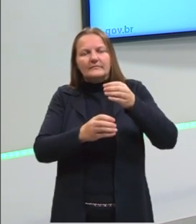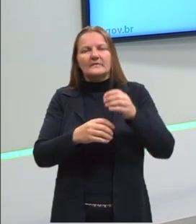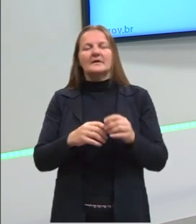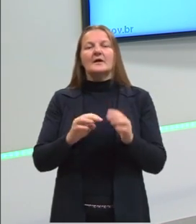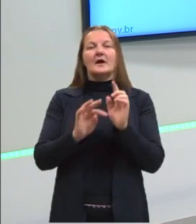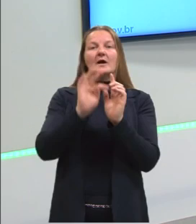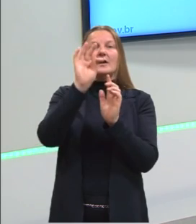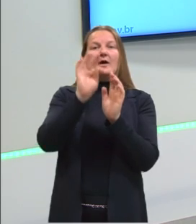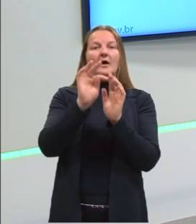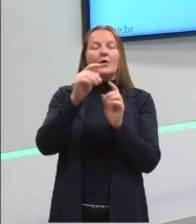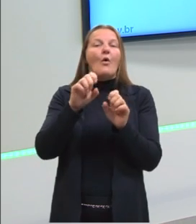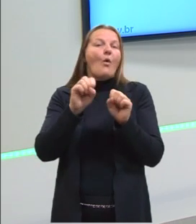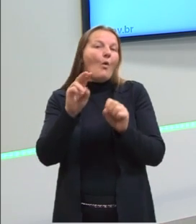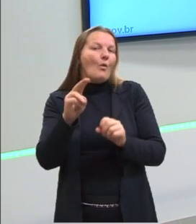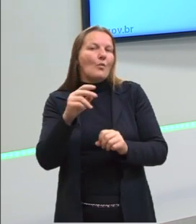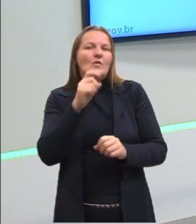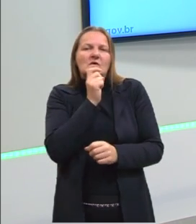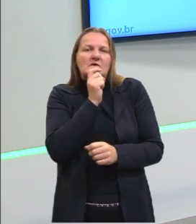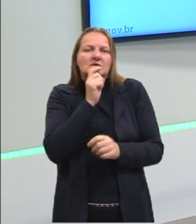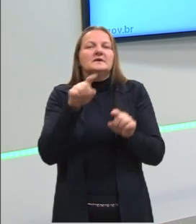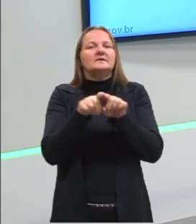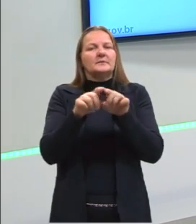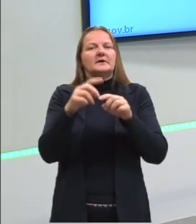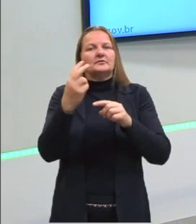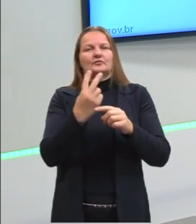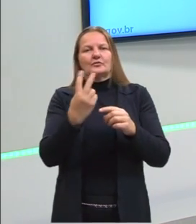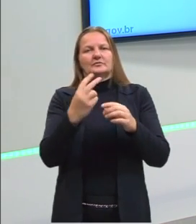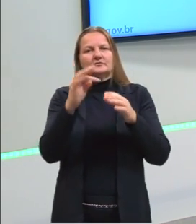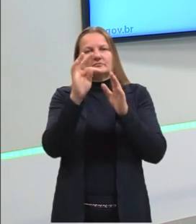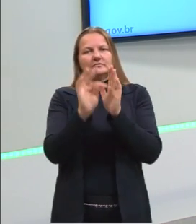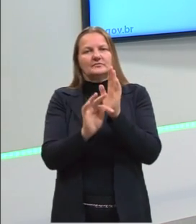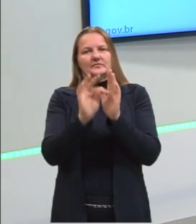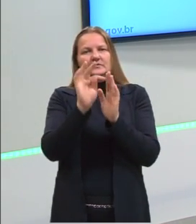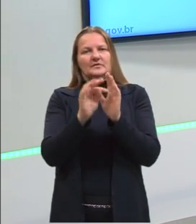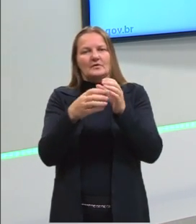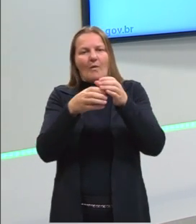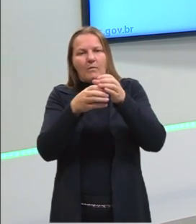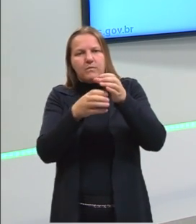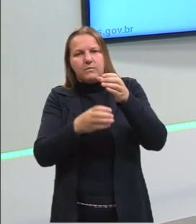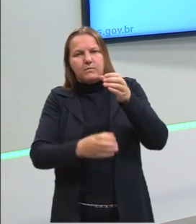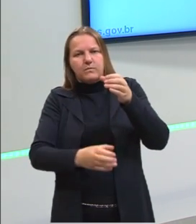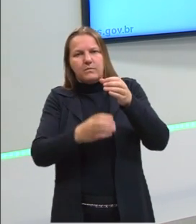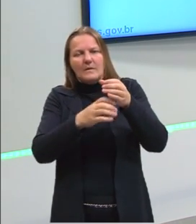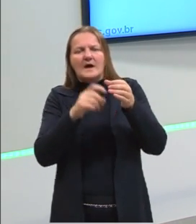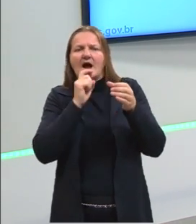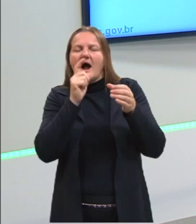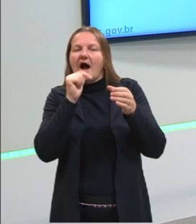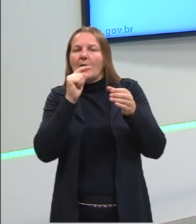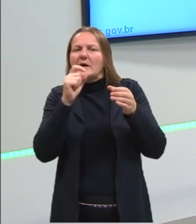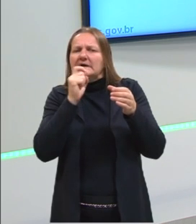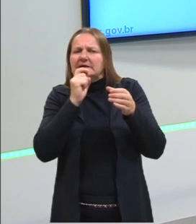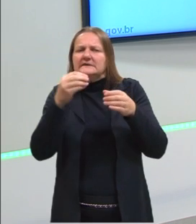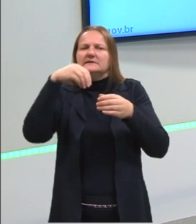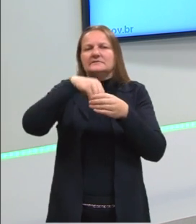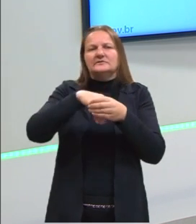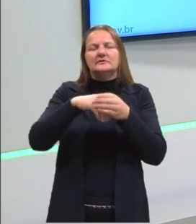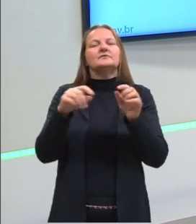quanto para temperaturas baixas. Também funciona a garrafa térmica. Se você quiser manter uma água gelada, ela vai funcionar também.